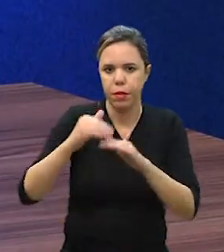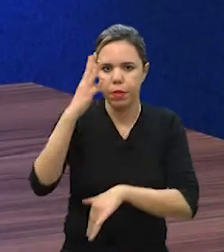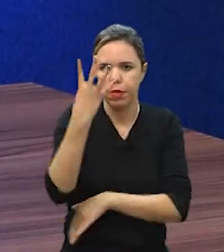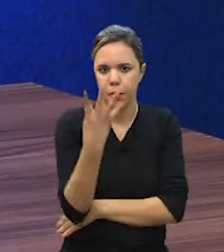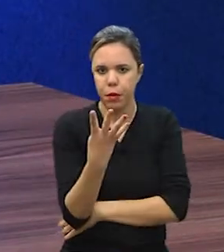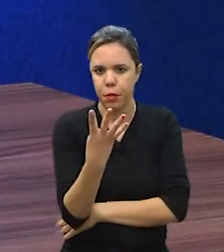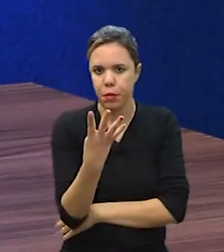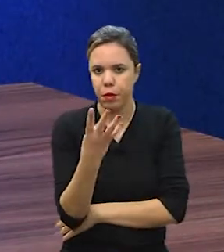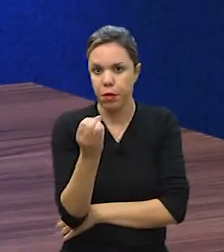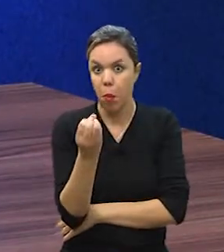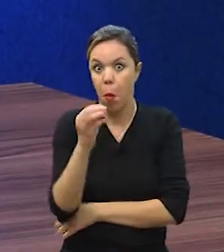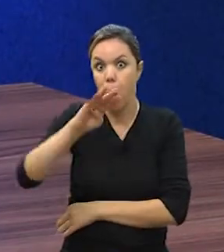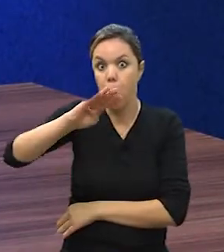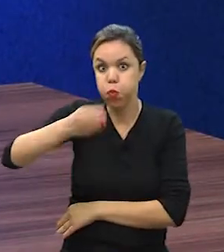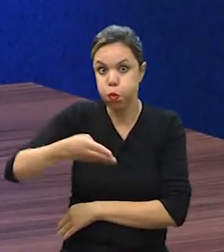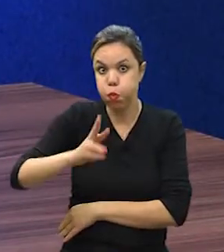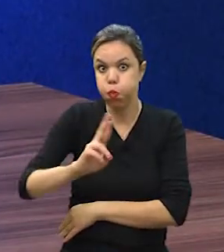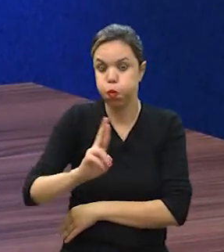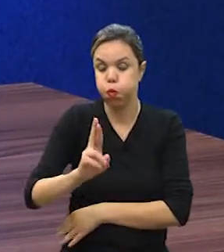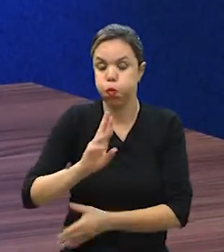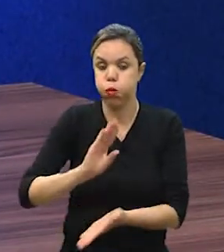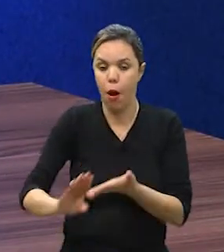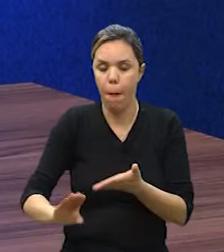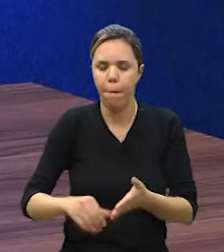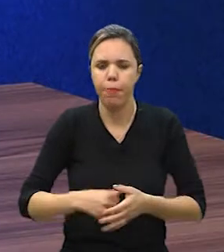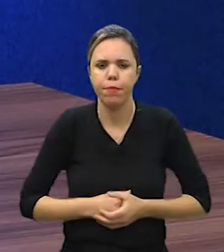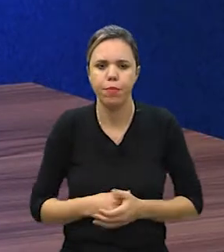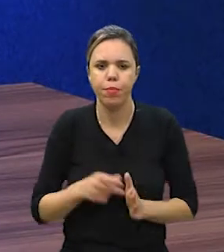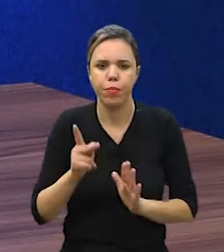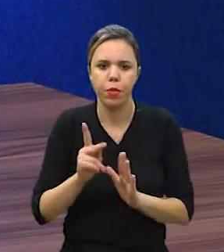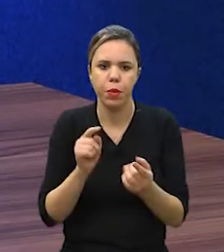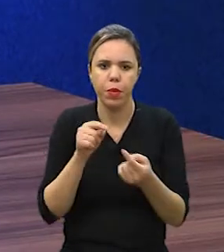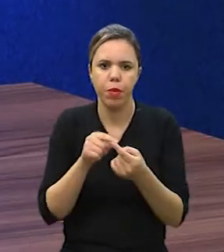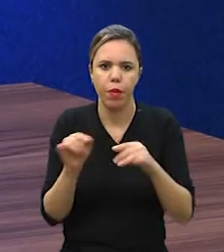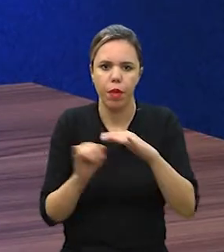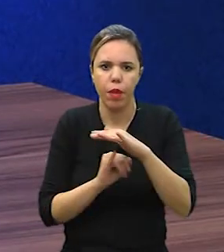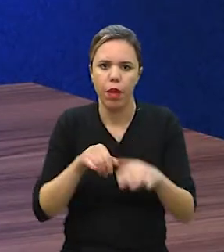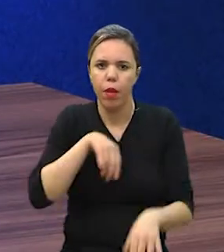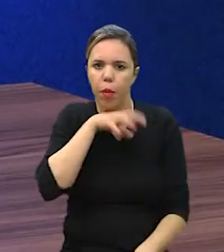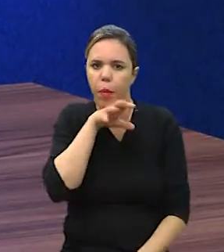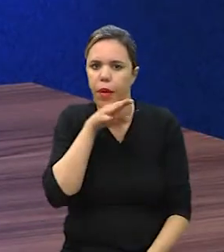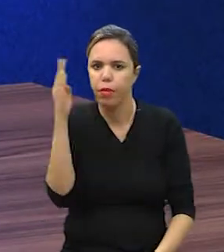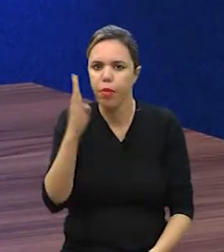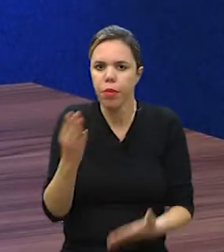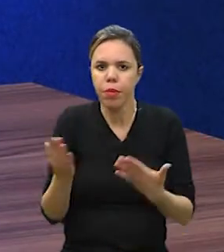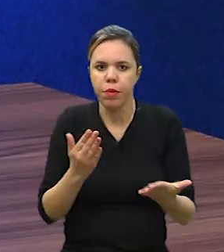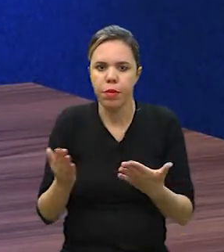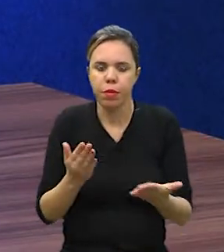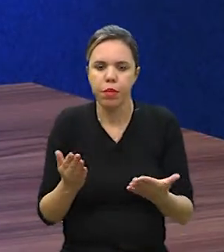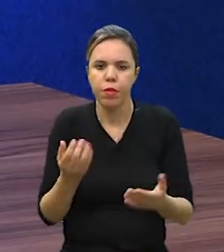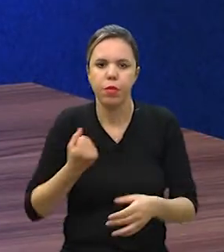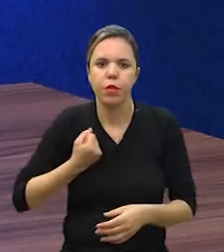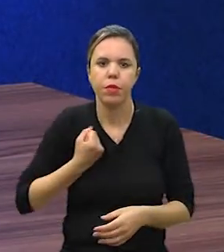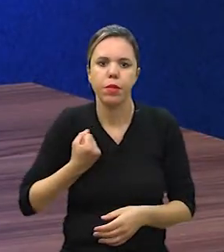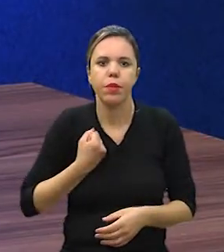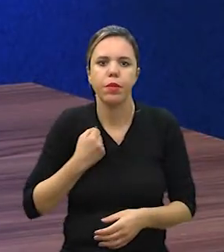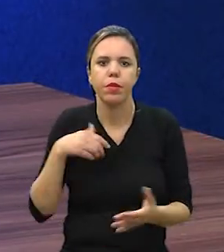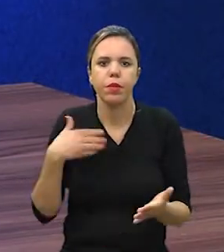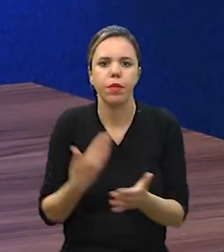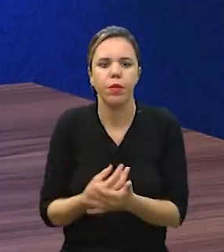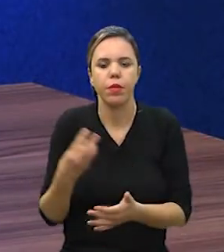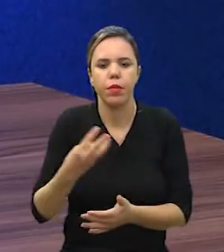acima de 40 bilhões de reais, numa projeção do Instituto PET Brasil, com base nos números,